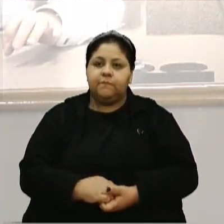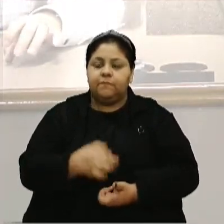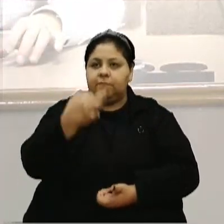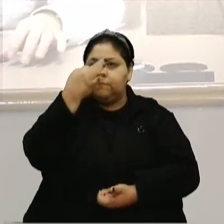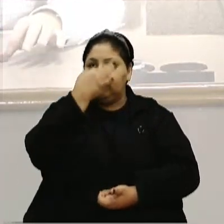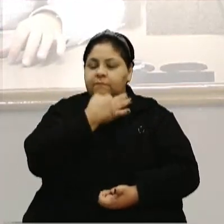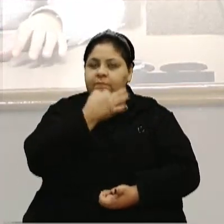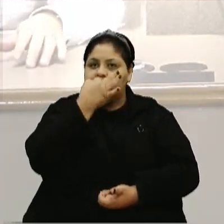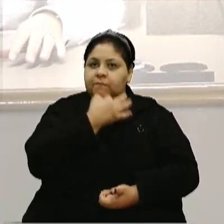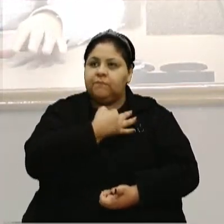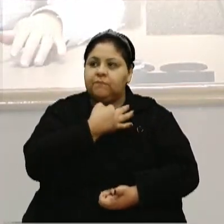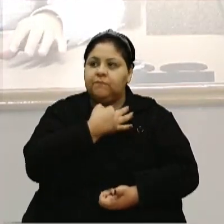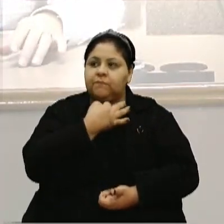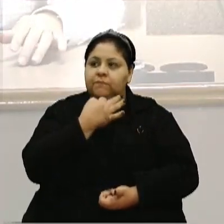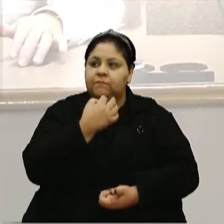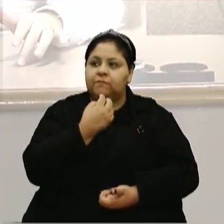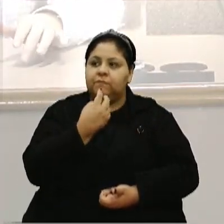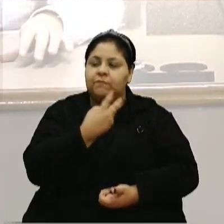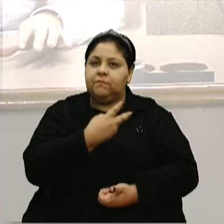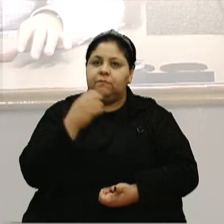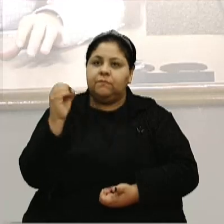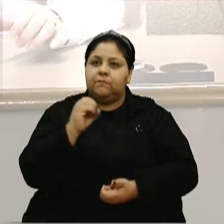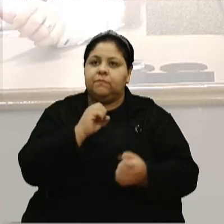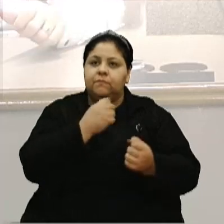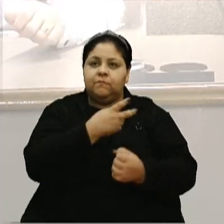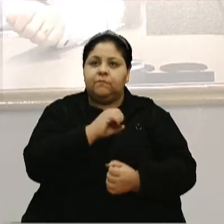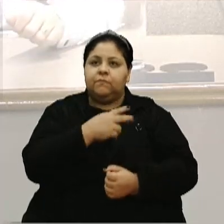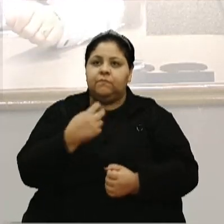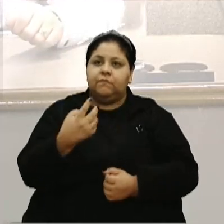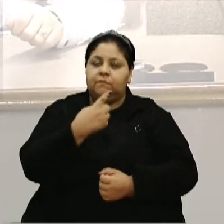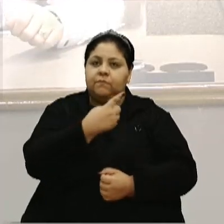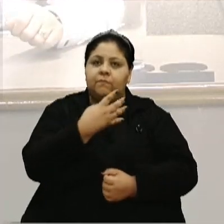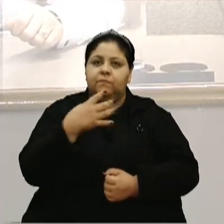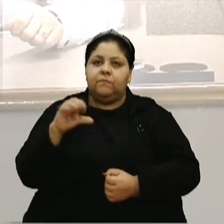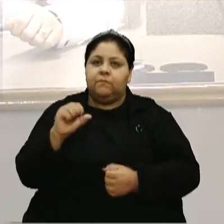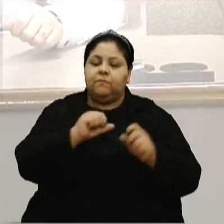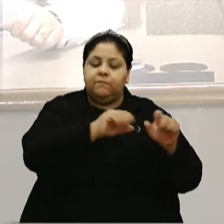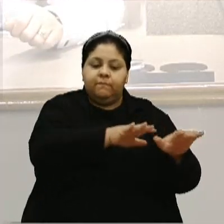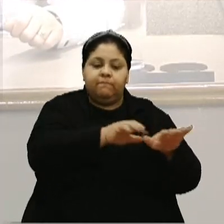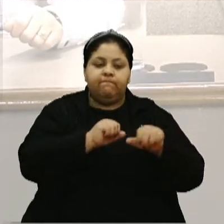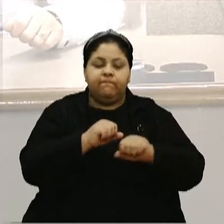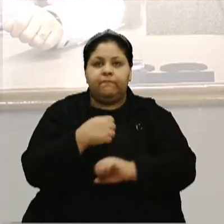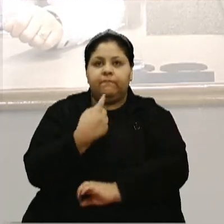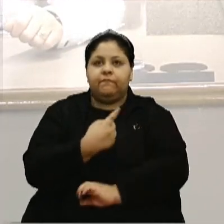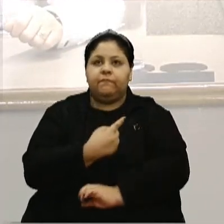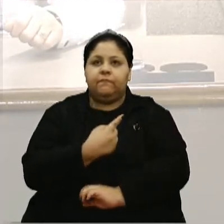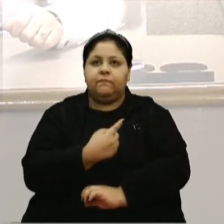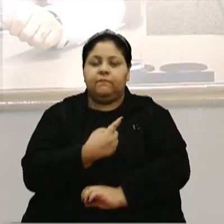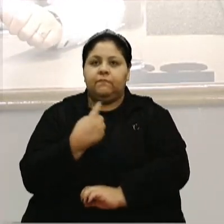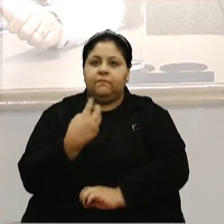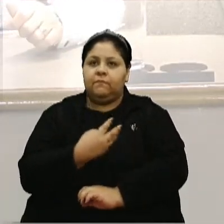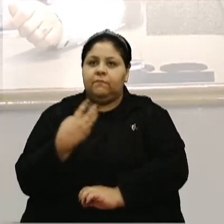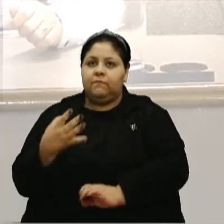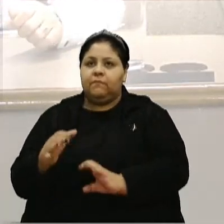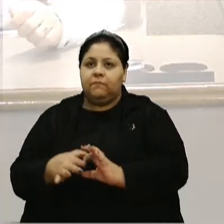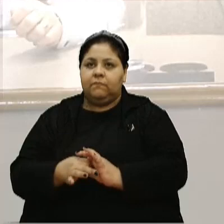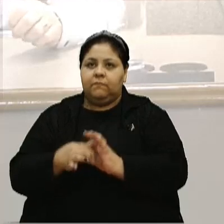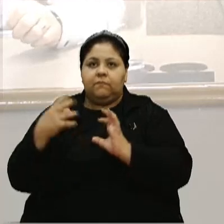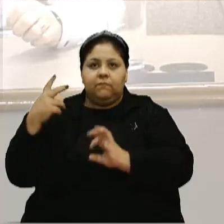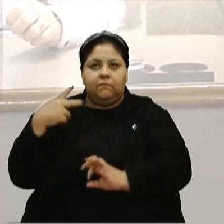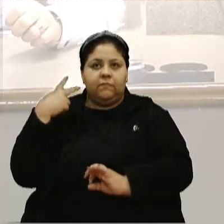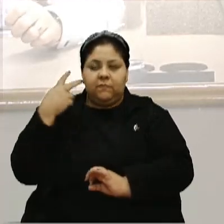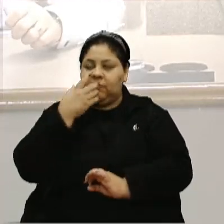melhor juízo, Caxias do Sul, 2 de outubro de 2024, 149 da comunização e 134 da